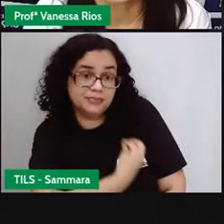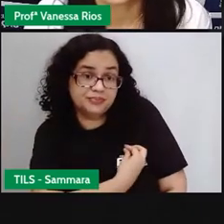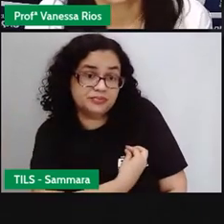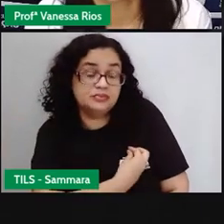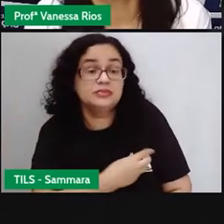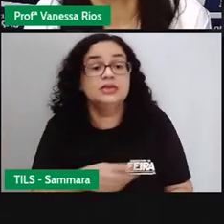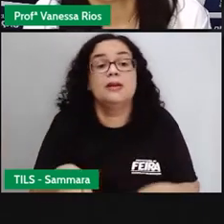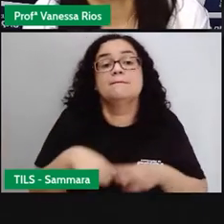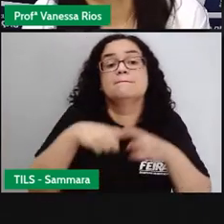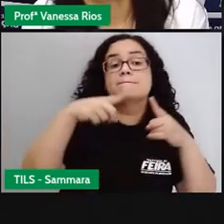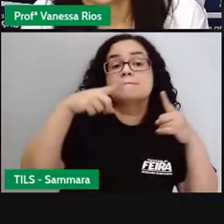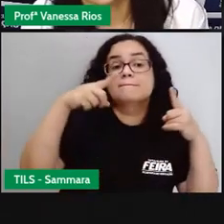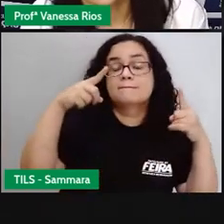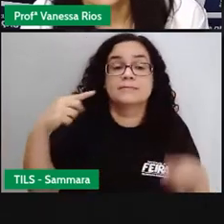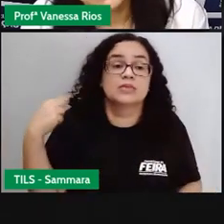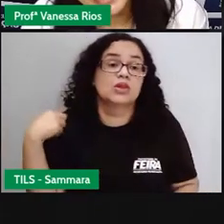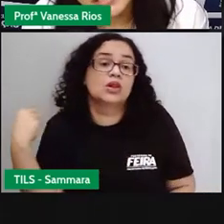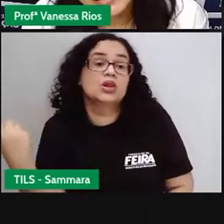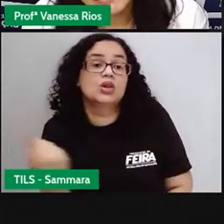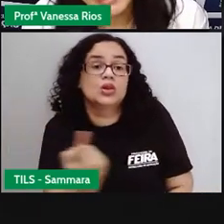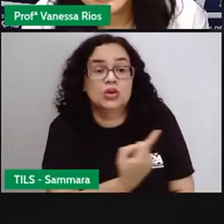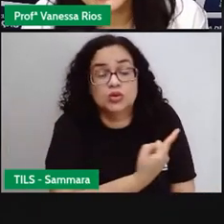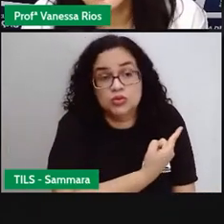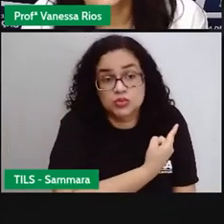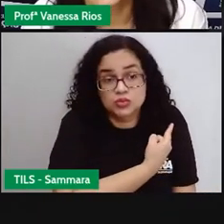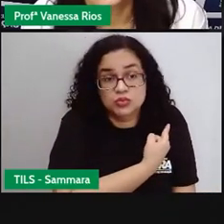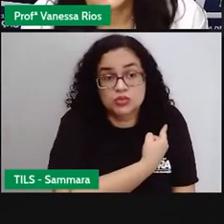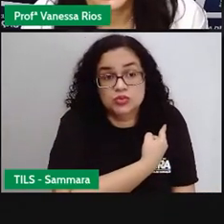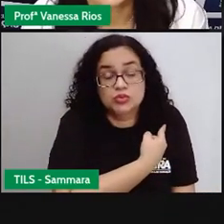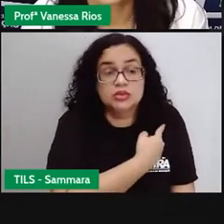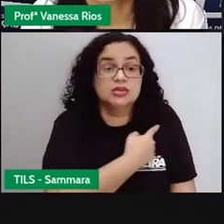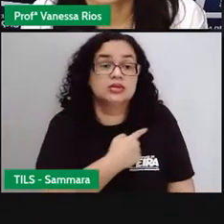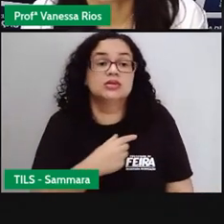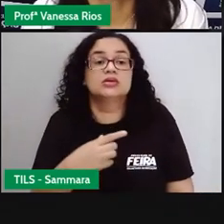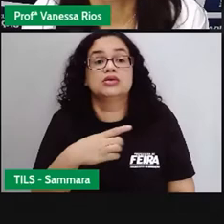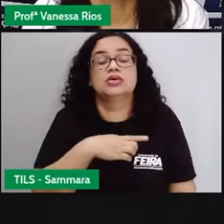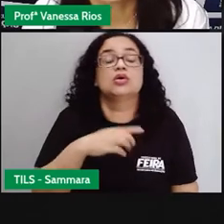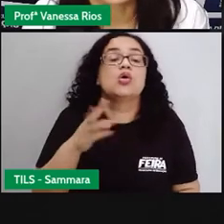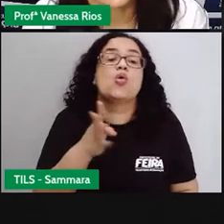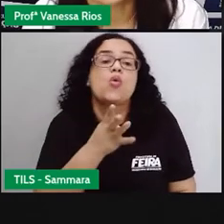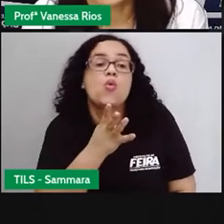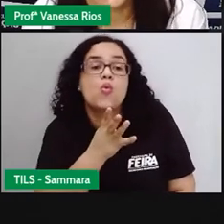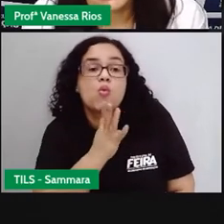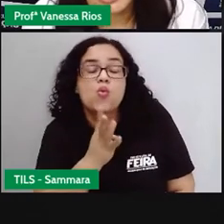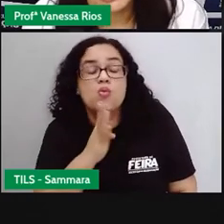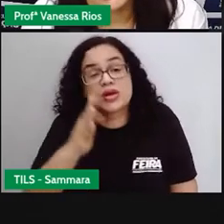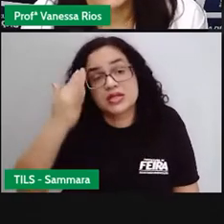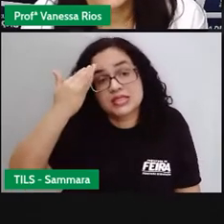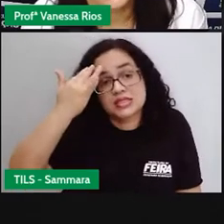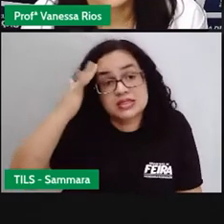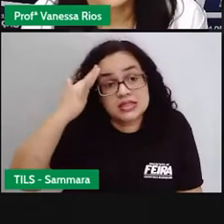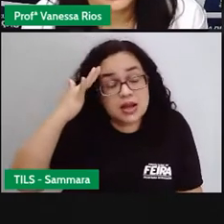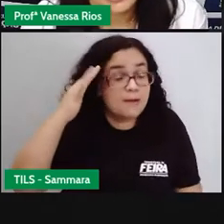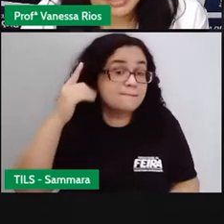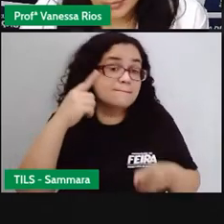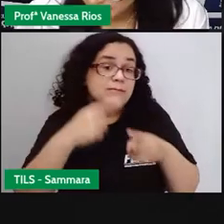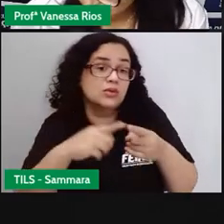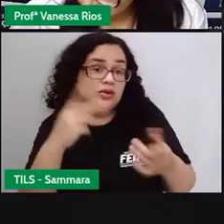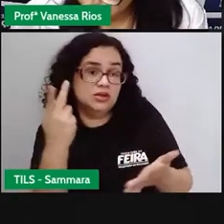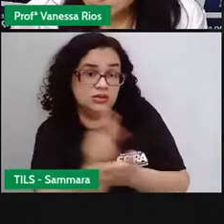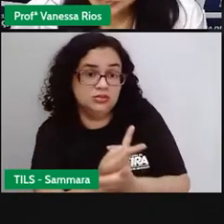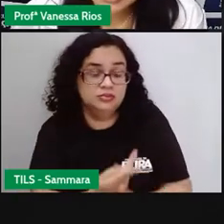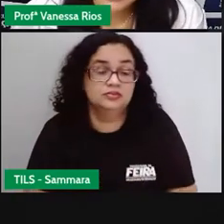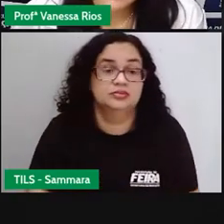né? Mas que a gente tenha aí a nossa participação em relação a conhecer, a entender o que aconteceu.